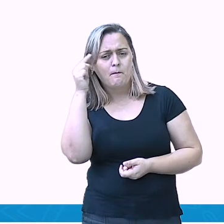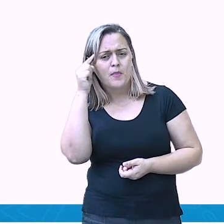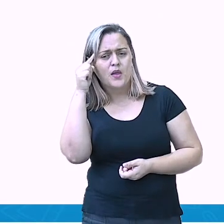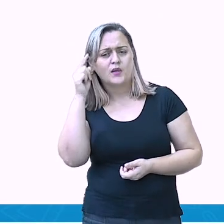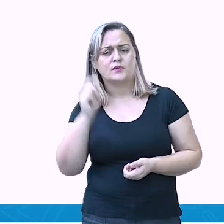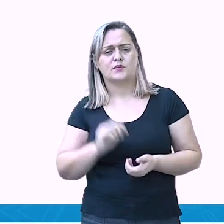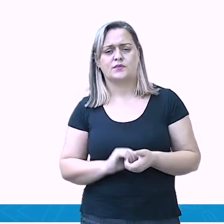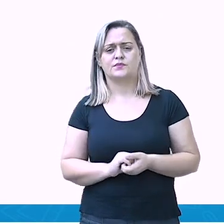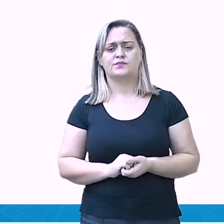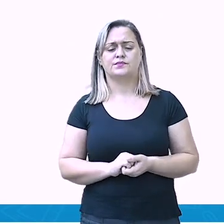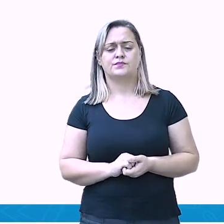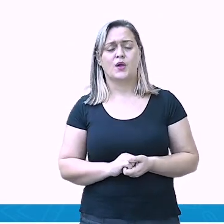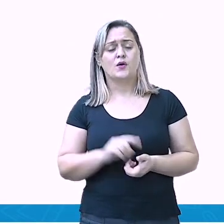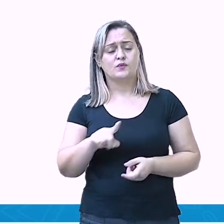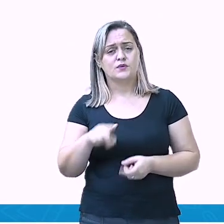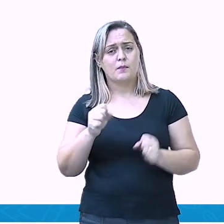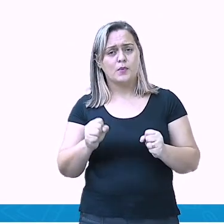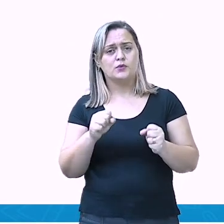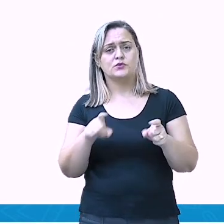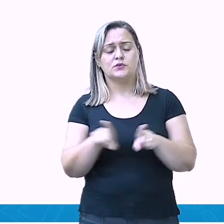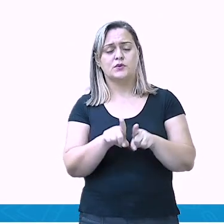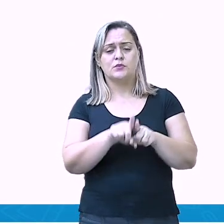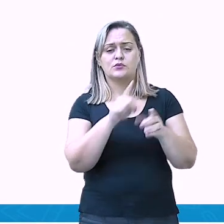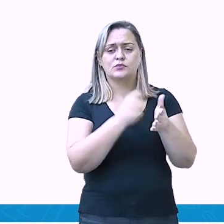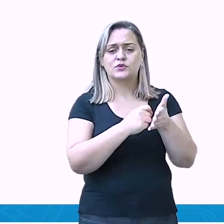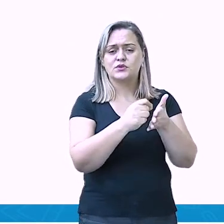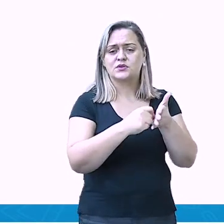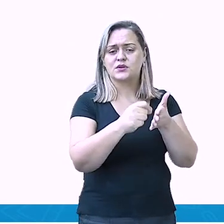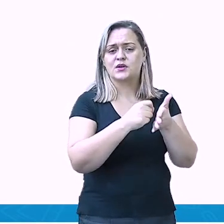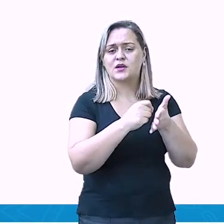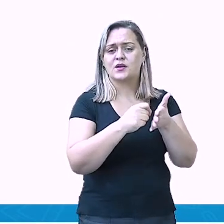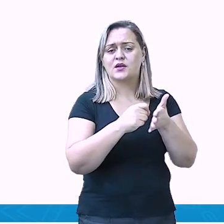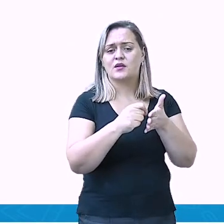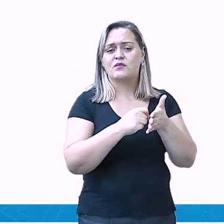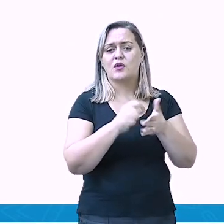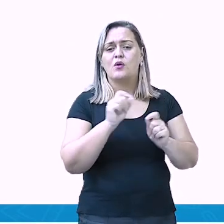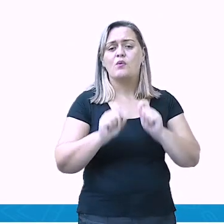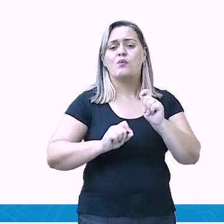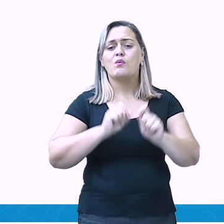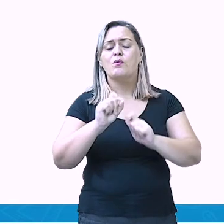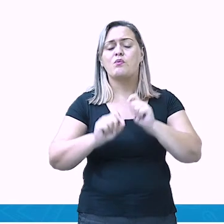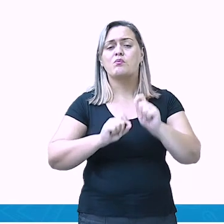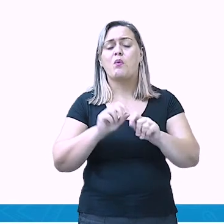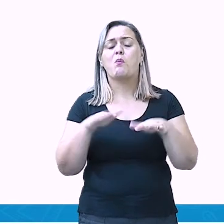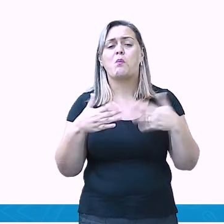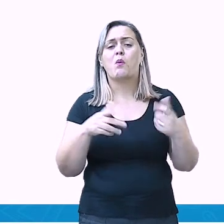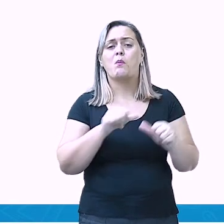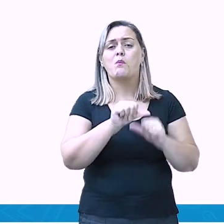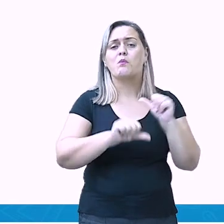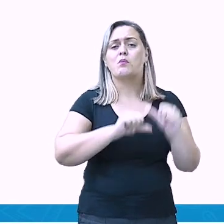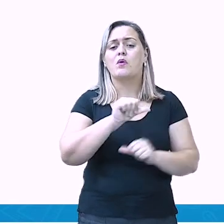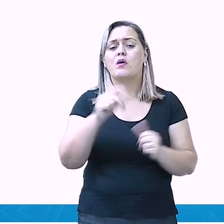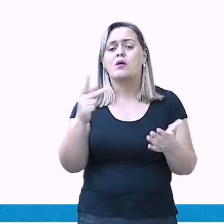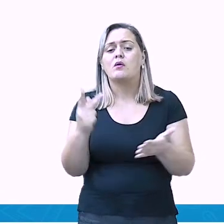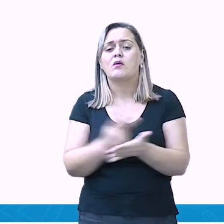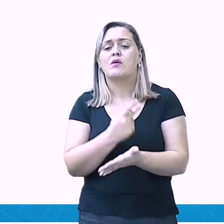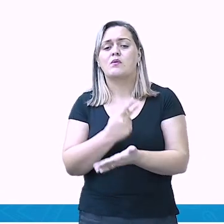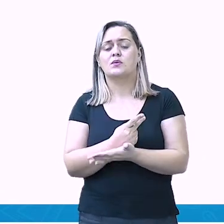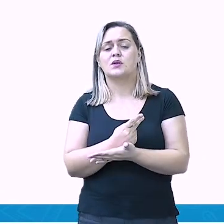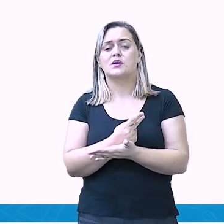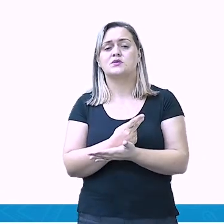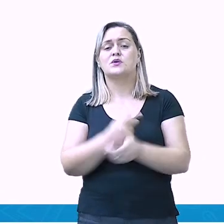resposta para o nosso chat na plataforma SmetGV. Ok? Os impactos que nós sofremos. Um dos